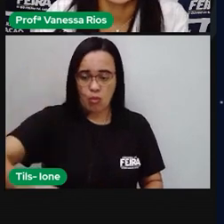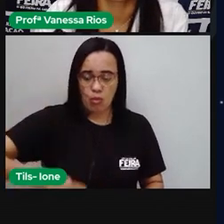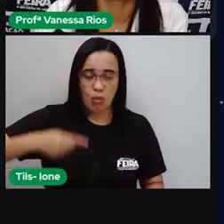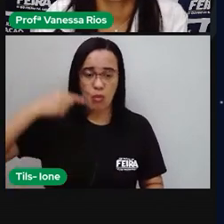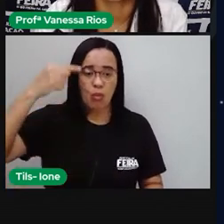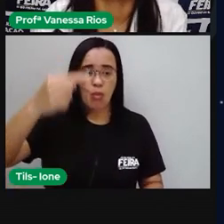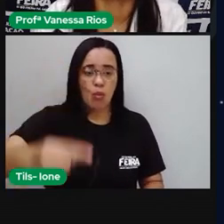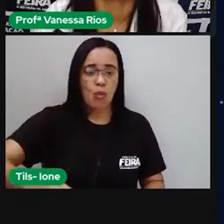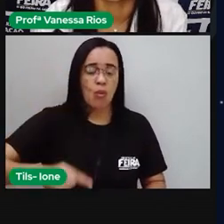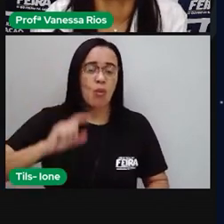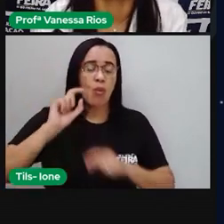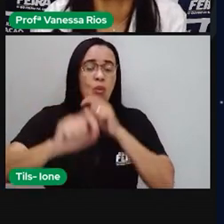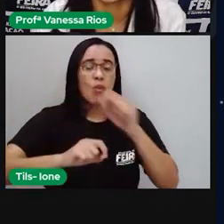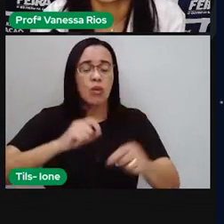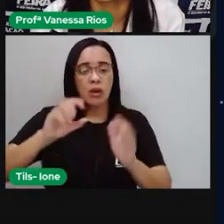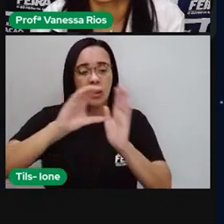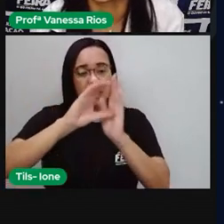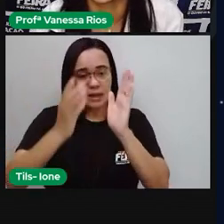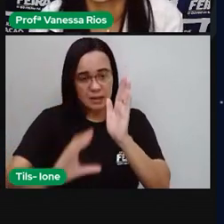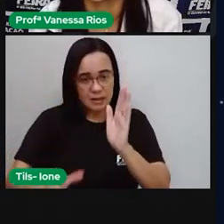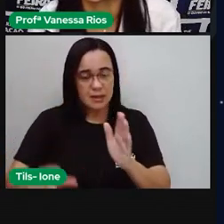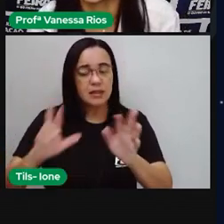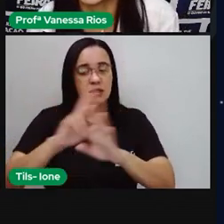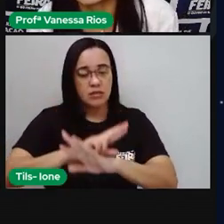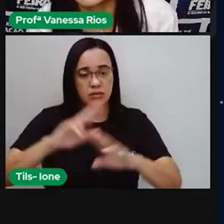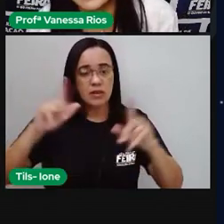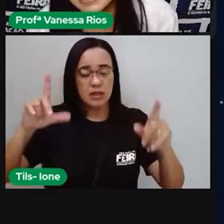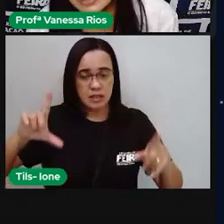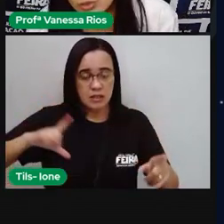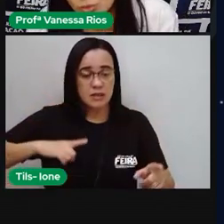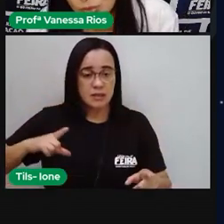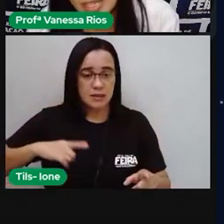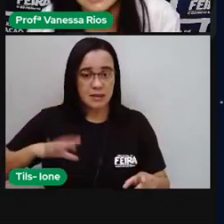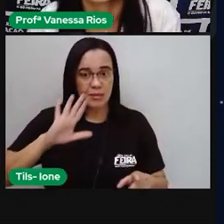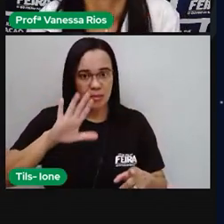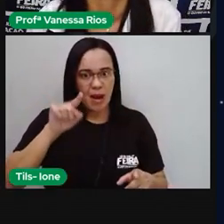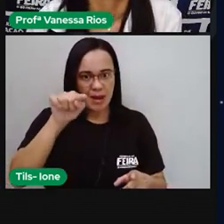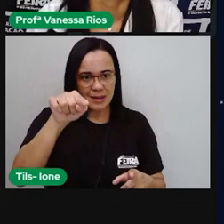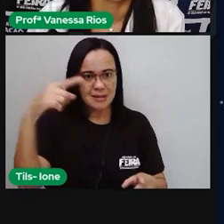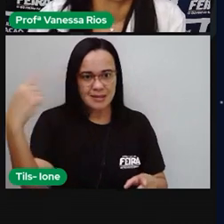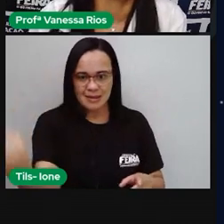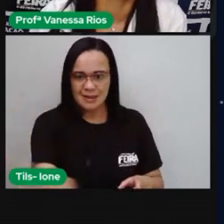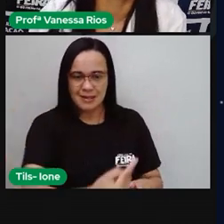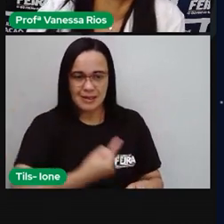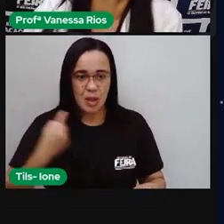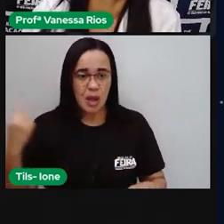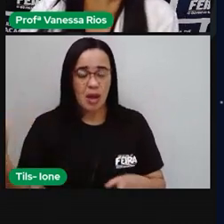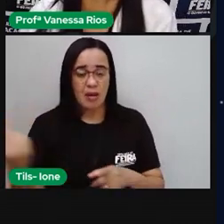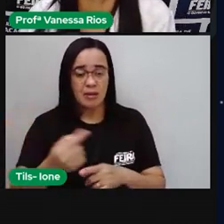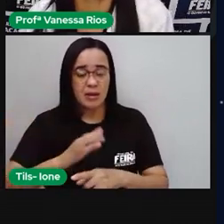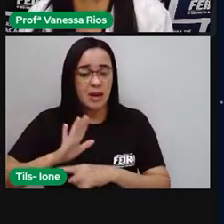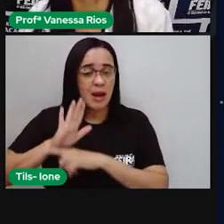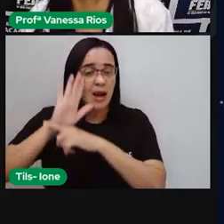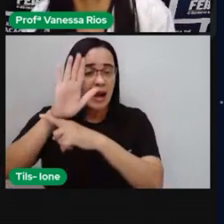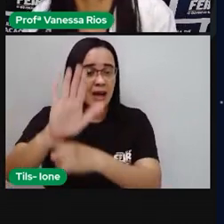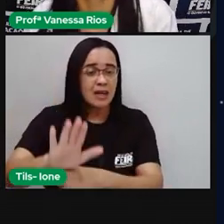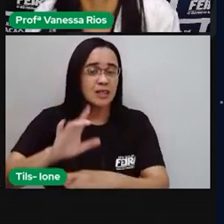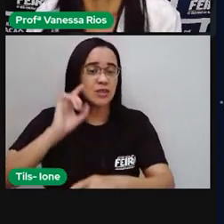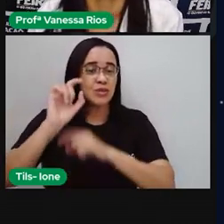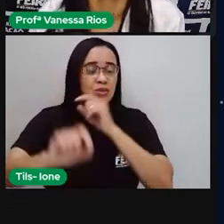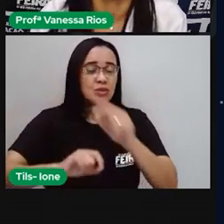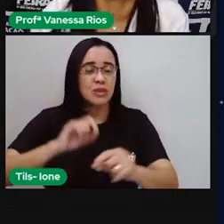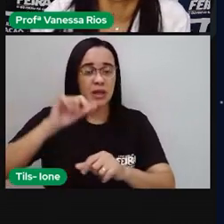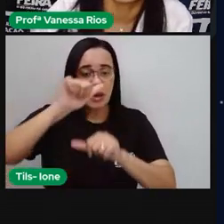fazem com que existam aí diferenças nas temperaturas. E aí esse movimento faz com que